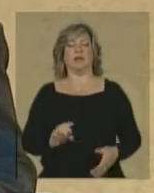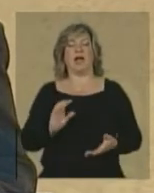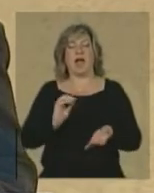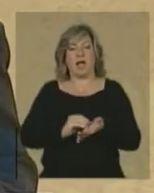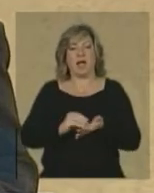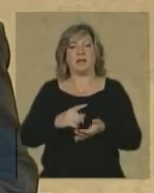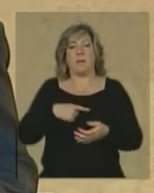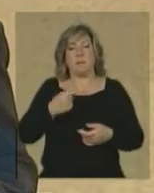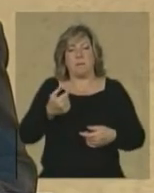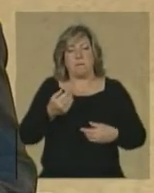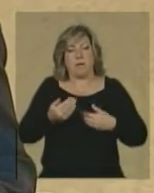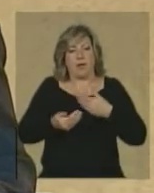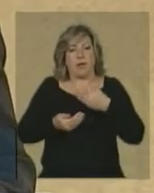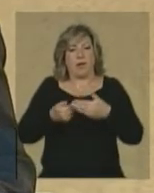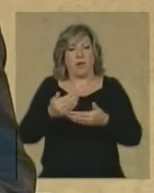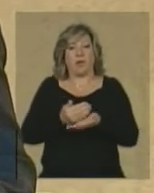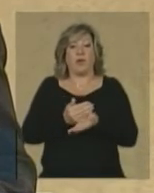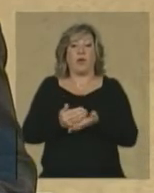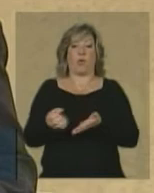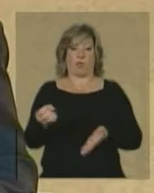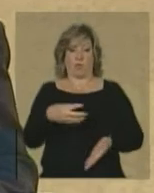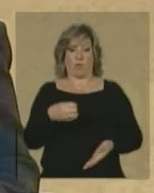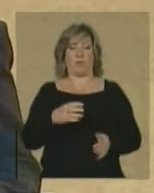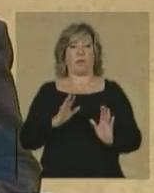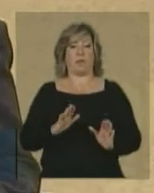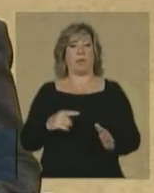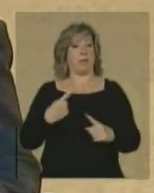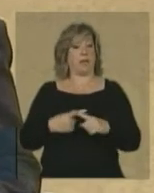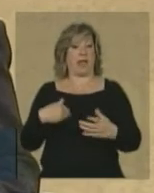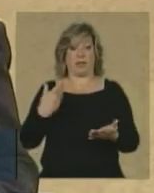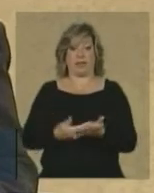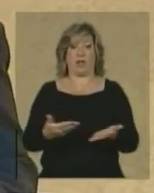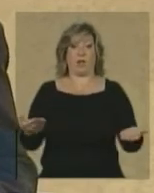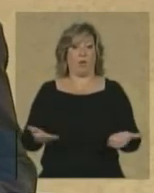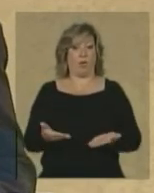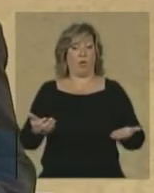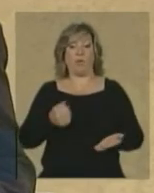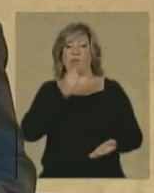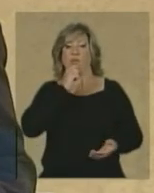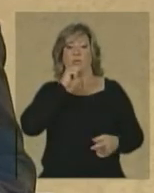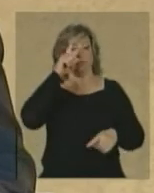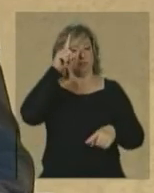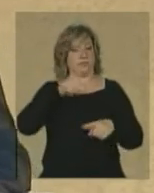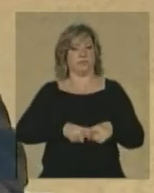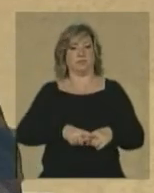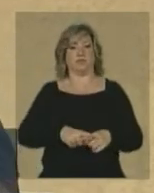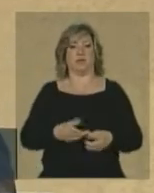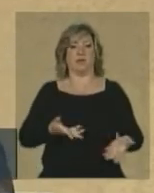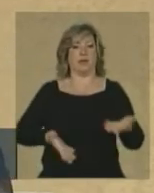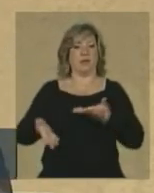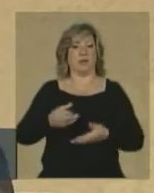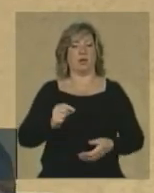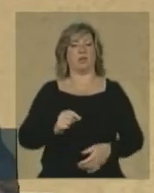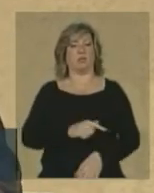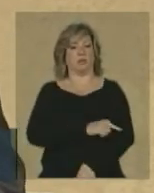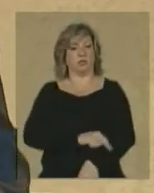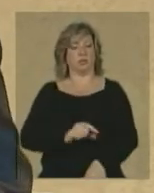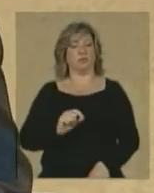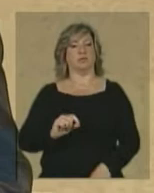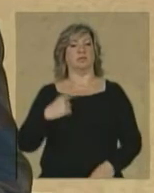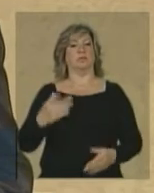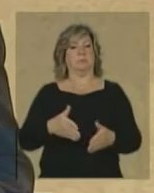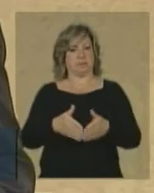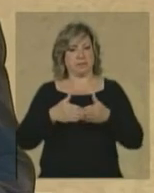e instado a isso, porque até agora não foi plenamente atendida a justa reivindicação